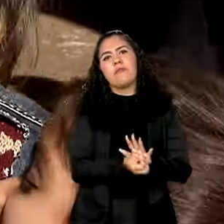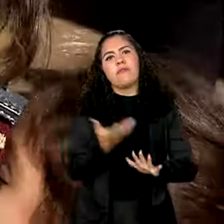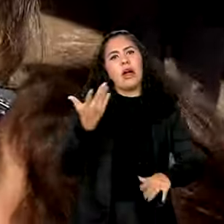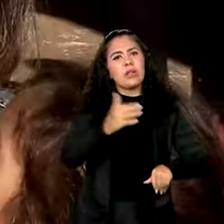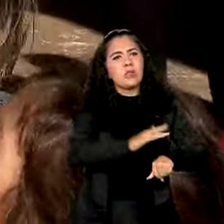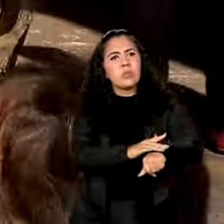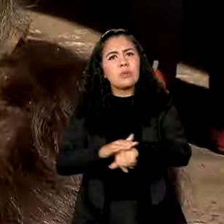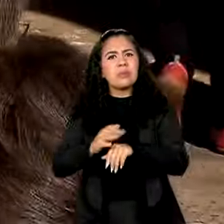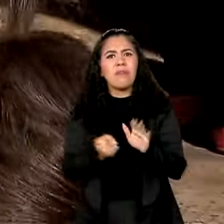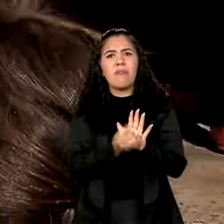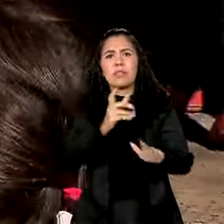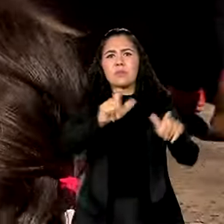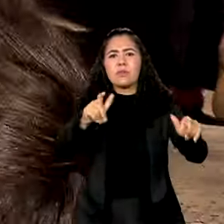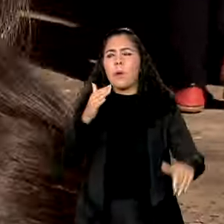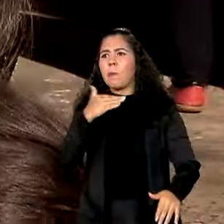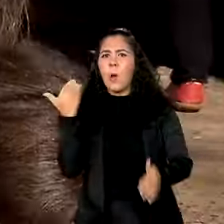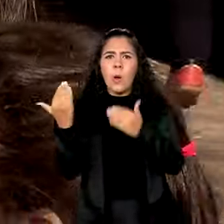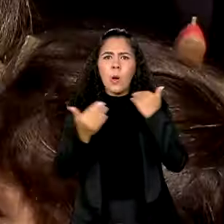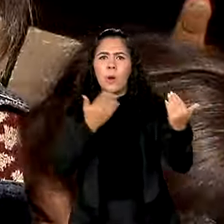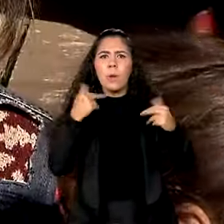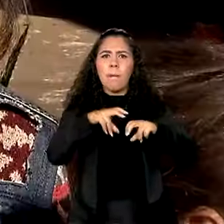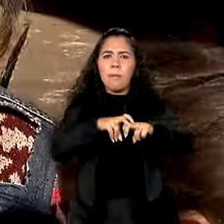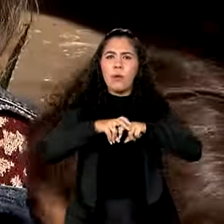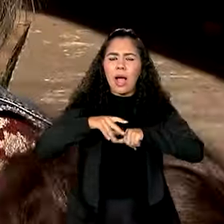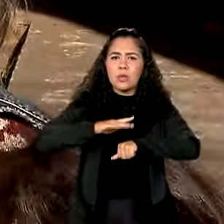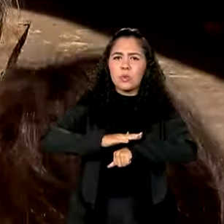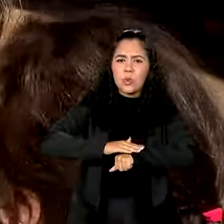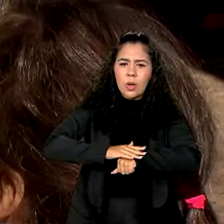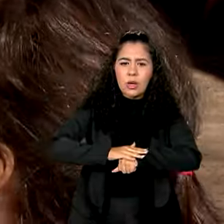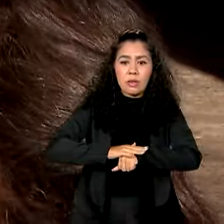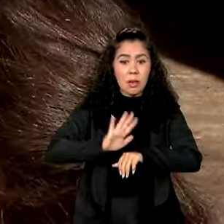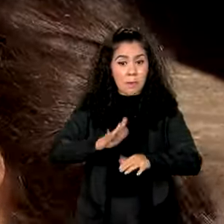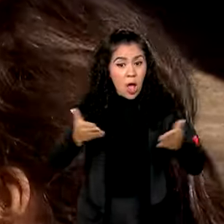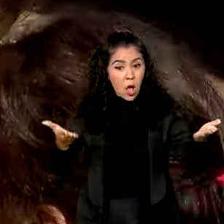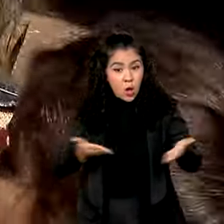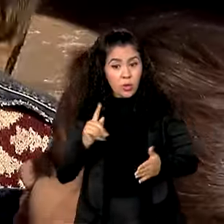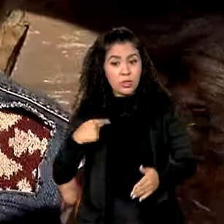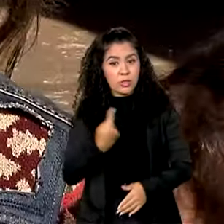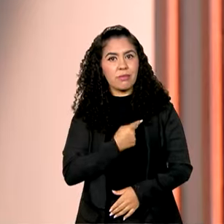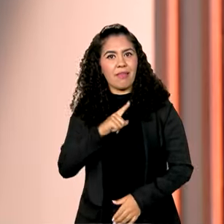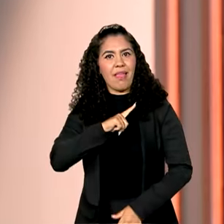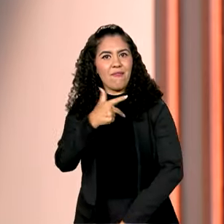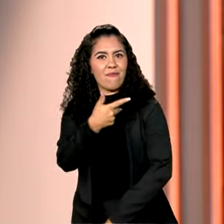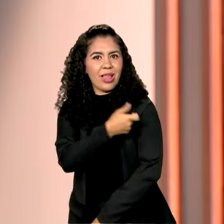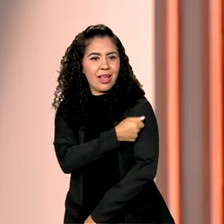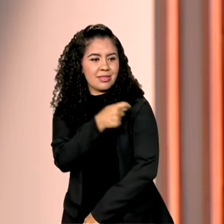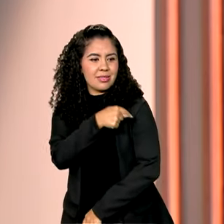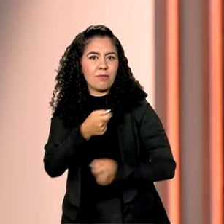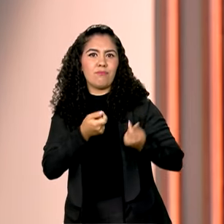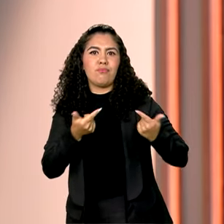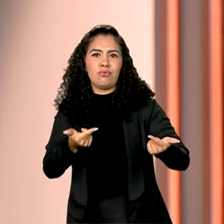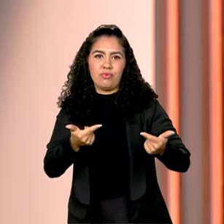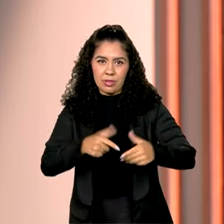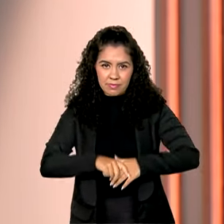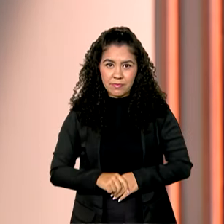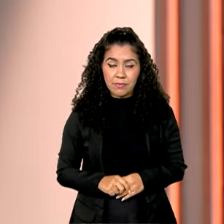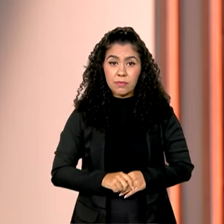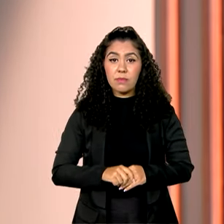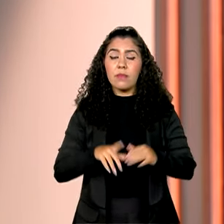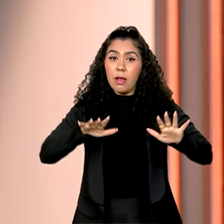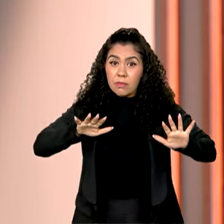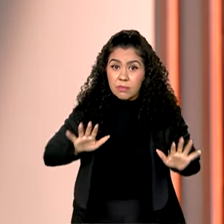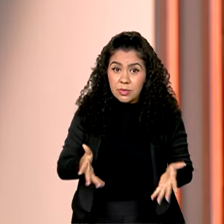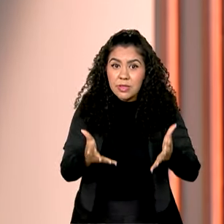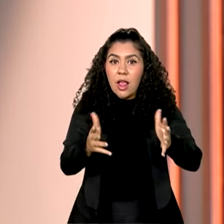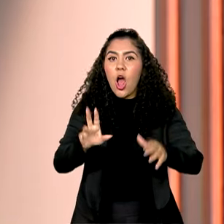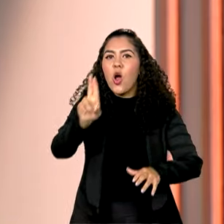morria antigamente dessas doenças, né? Que hoje a gente tem a vacina, né? Para incentivar o uso da